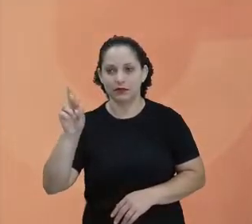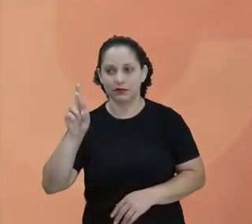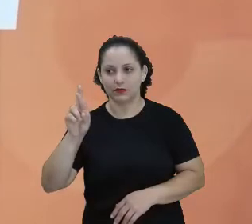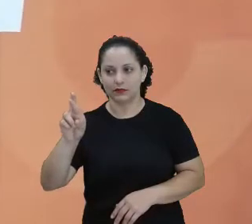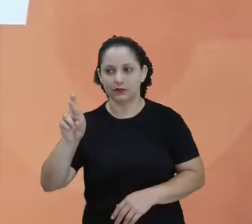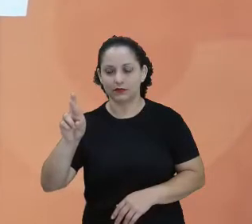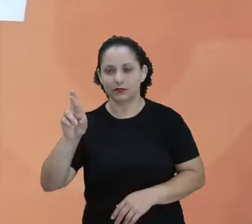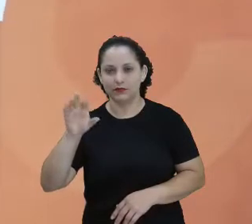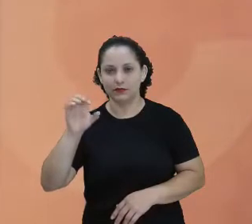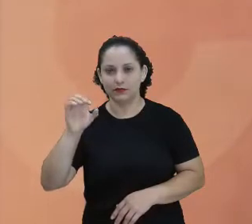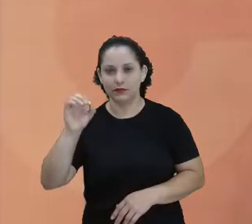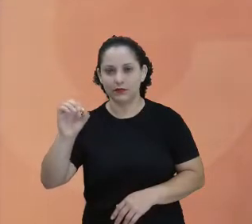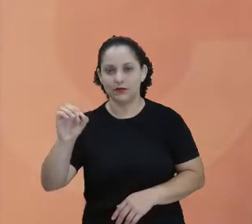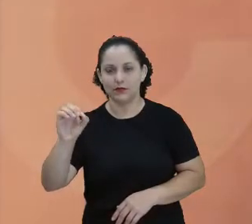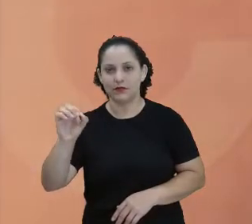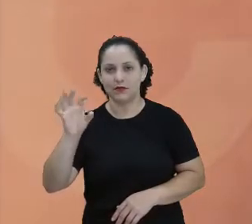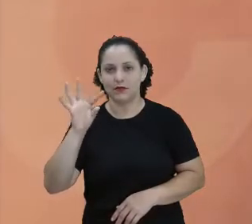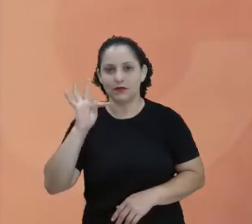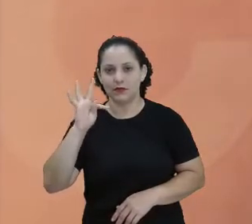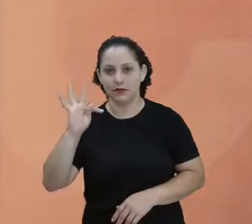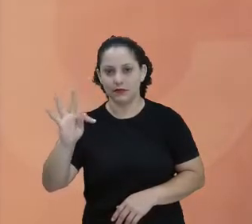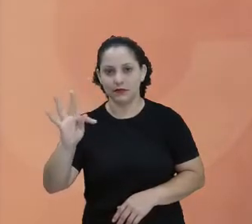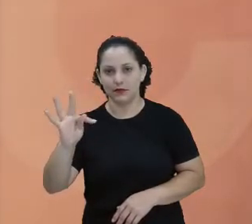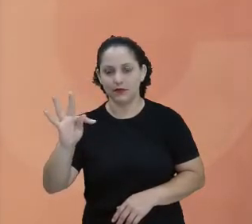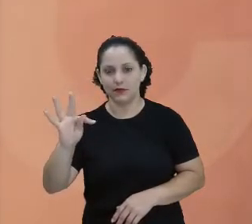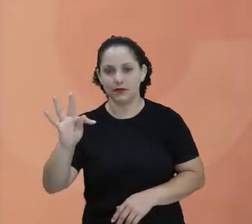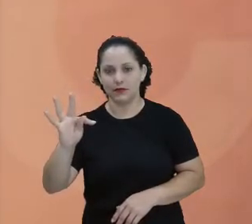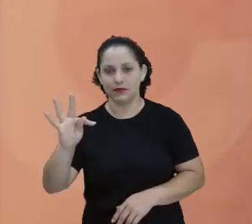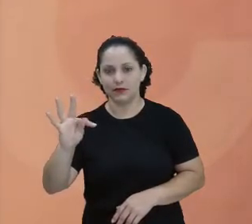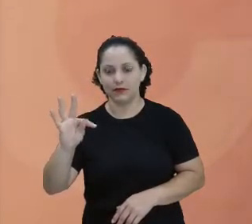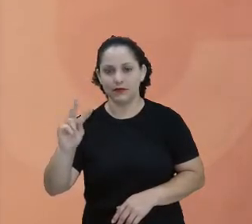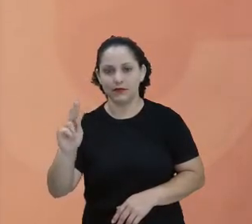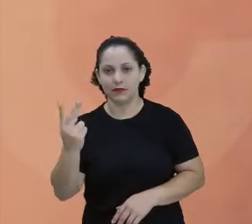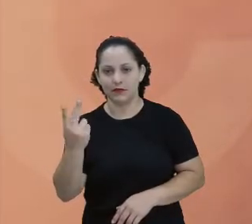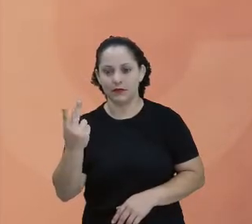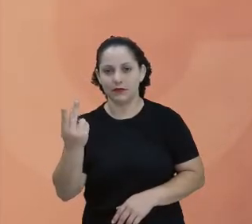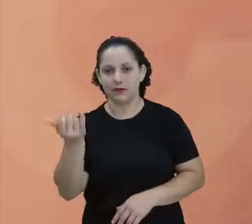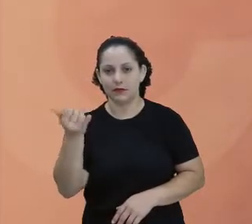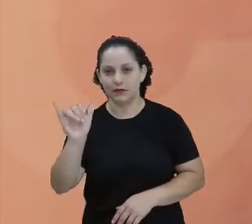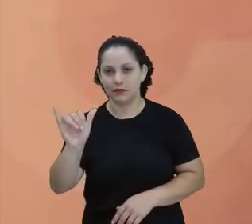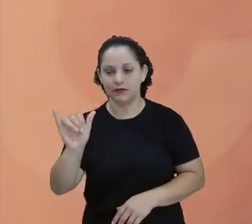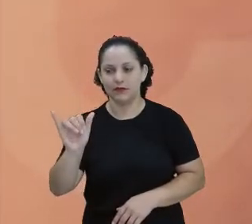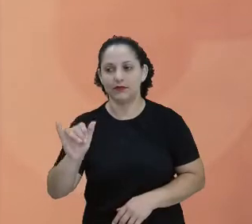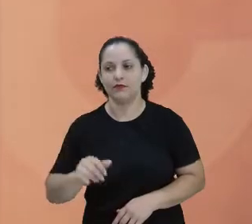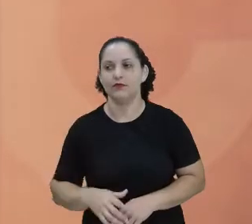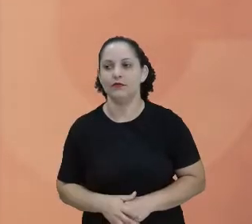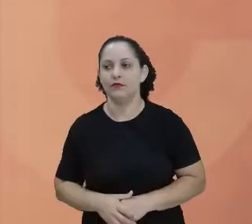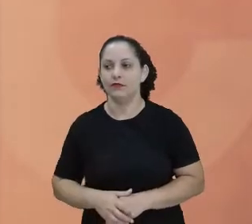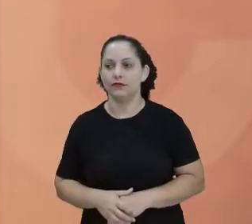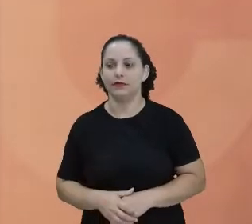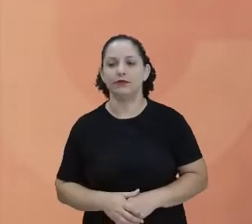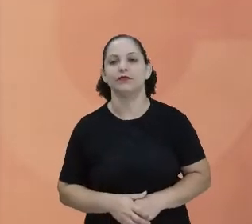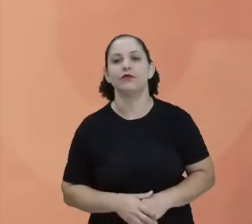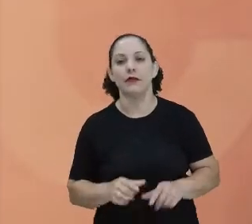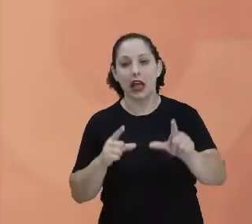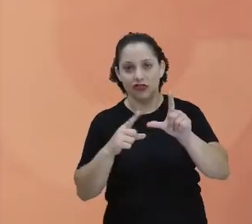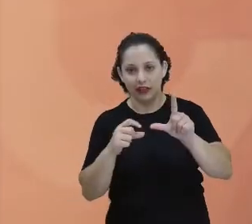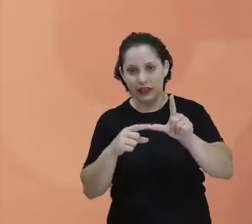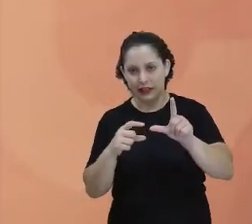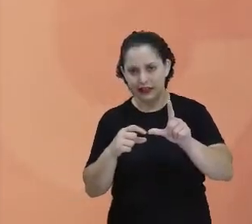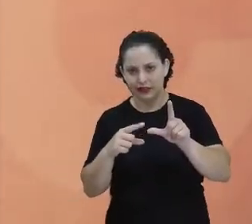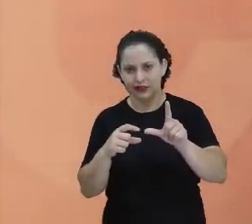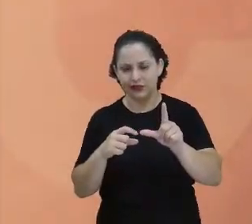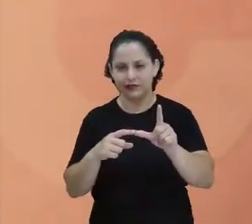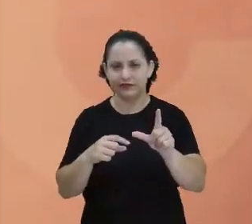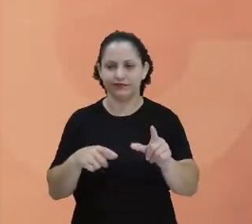Uma vogal e uma consoante. Dó. Ró. Uma vogal, uma consoante e uma vogal. Não é